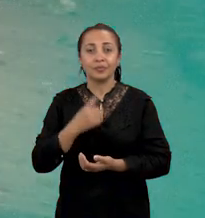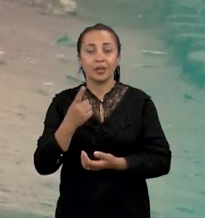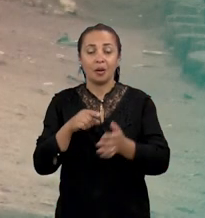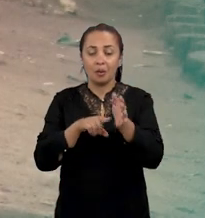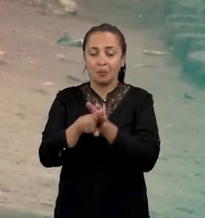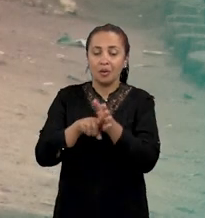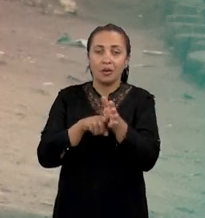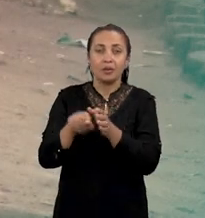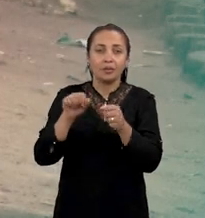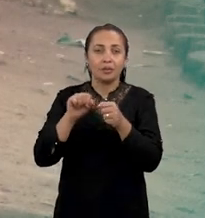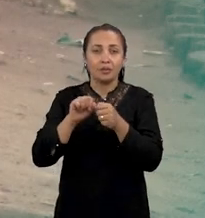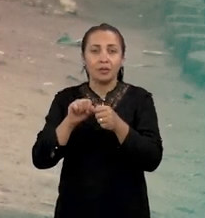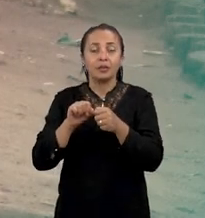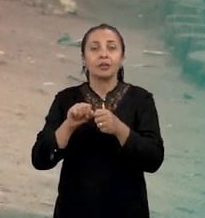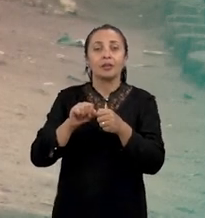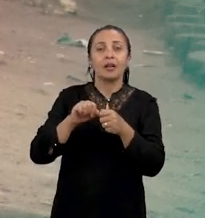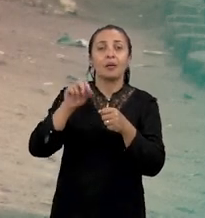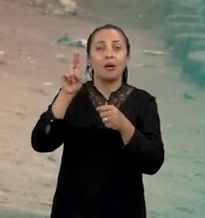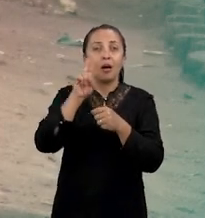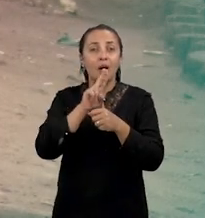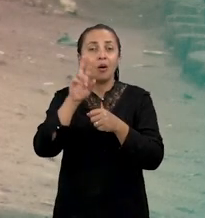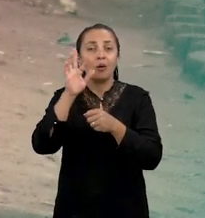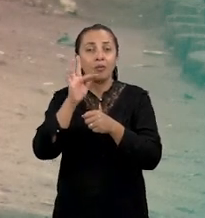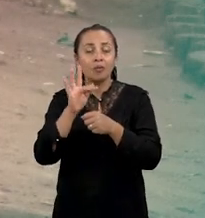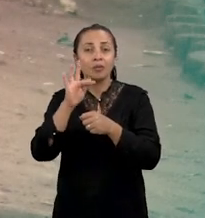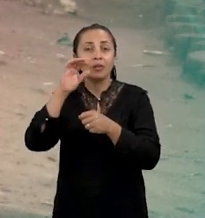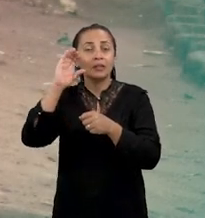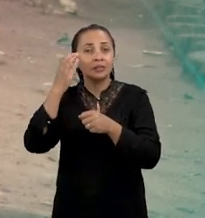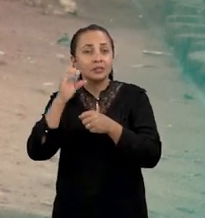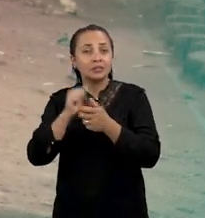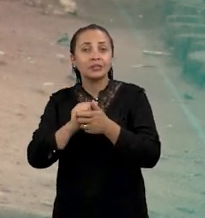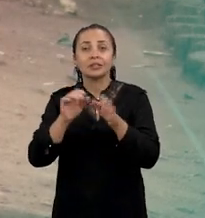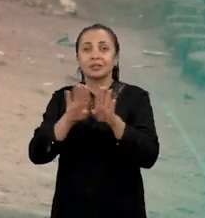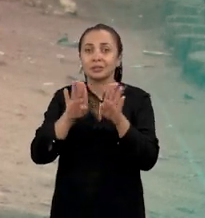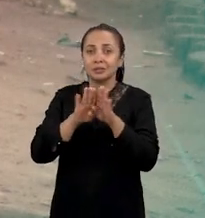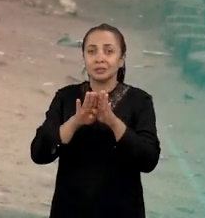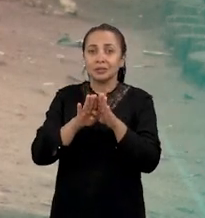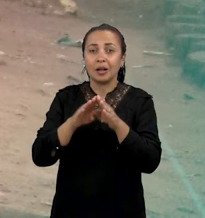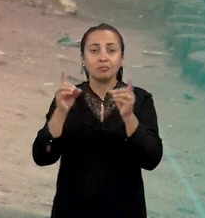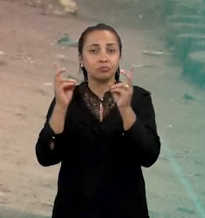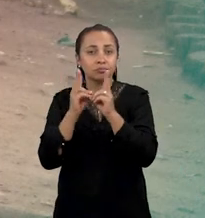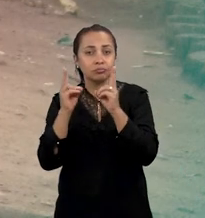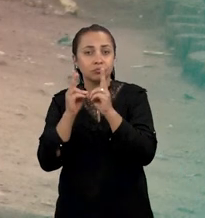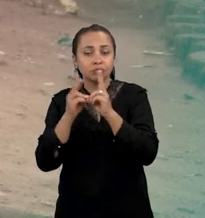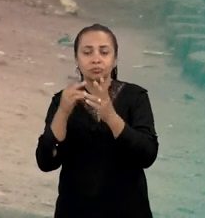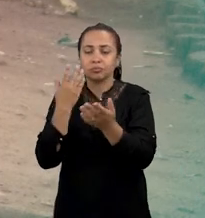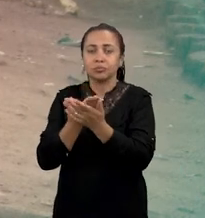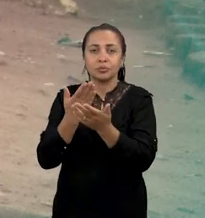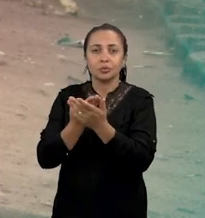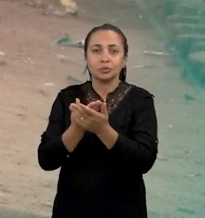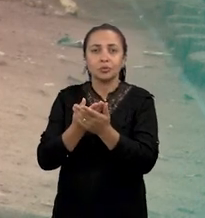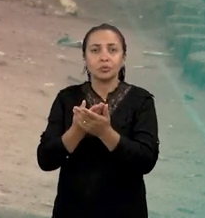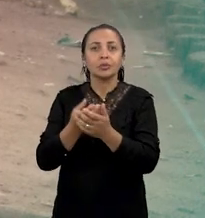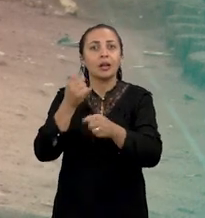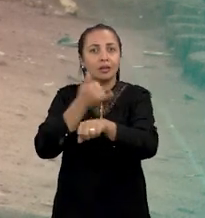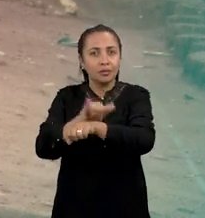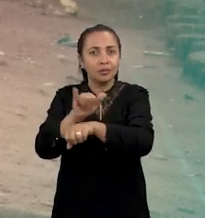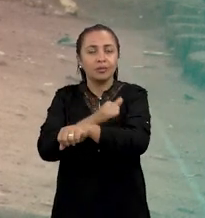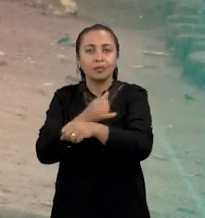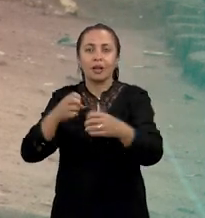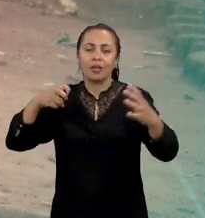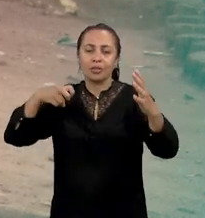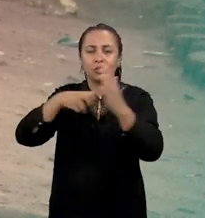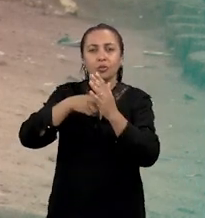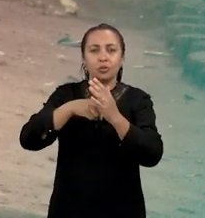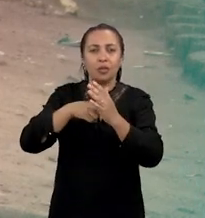Uma pesquisa realizada pela Universidade Federal do Ceará e pela Universidade Federal do Rio Grande do Norte estuda e previne